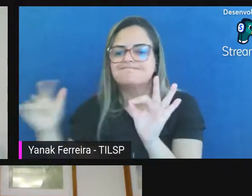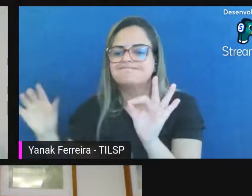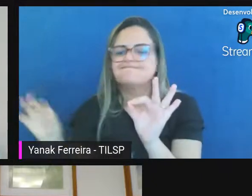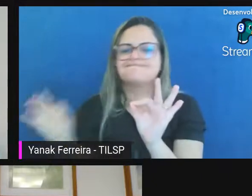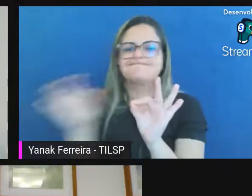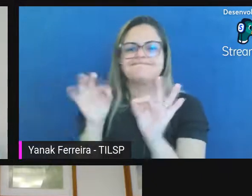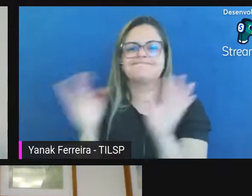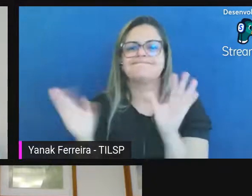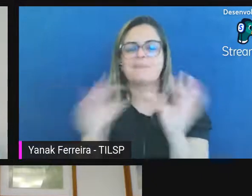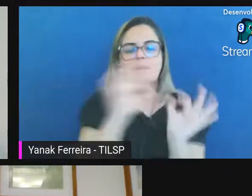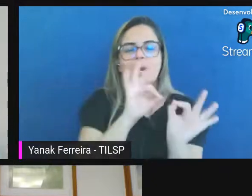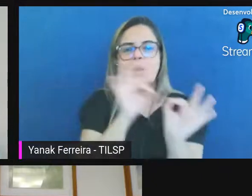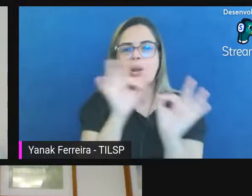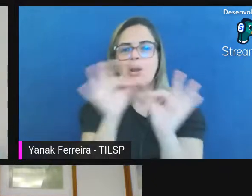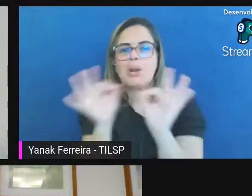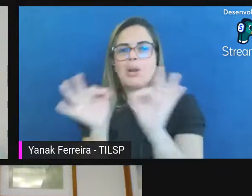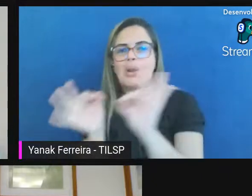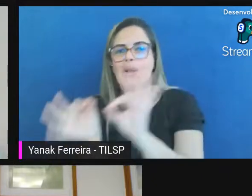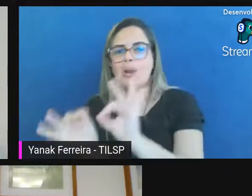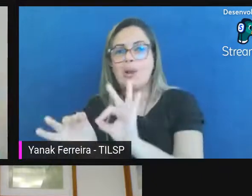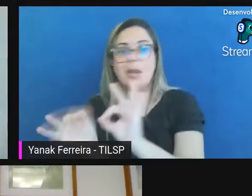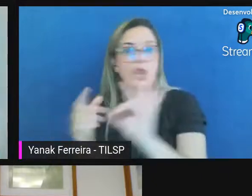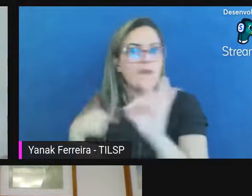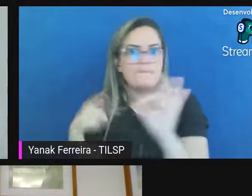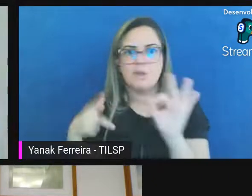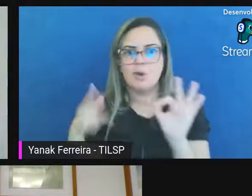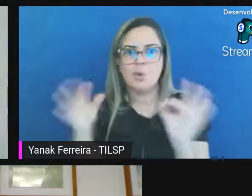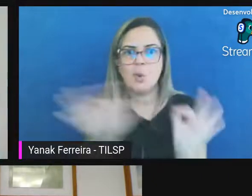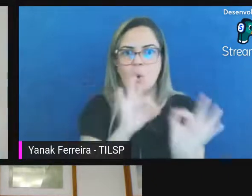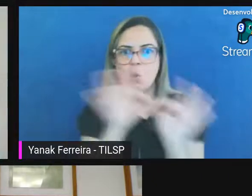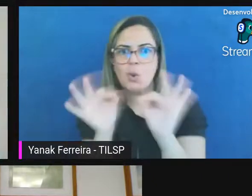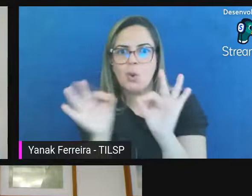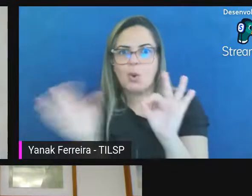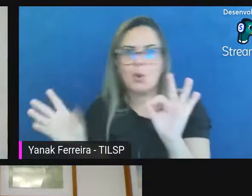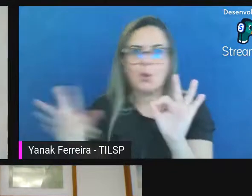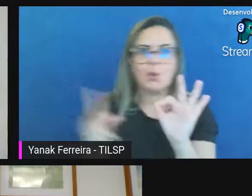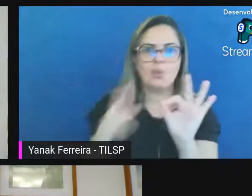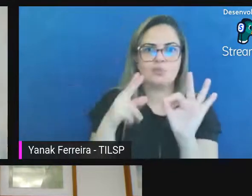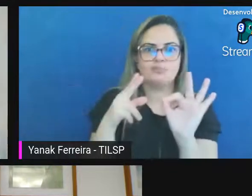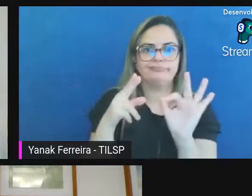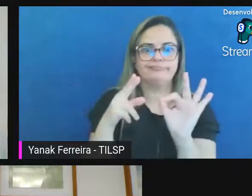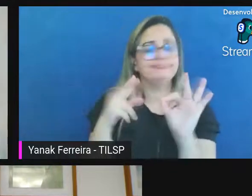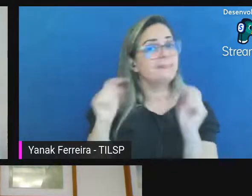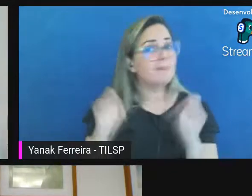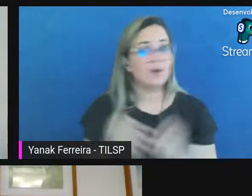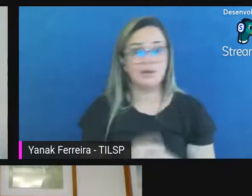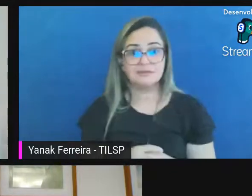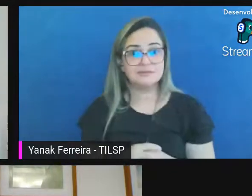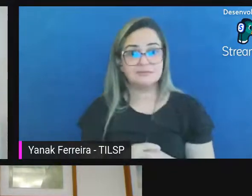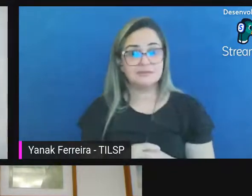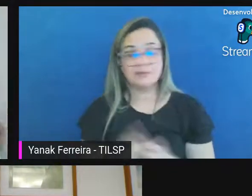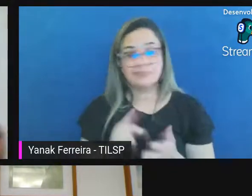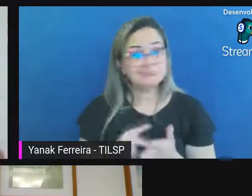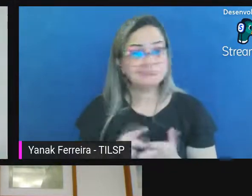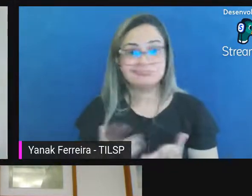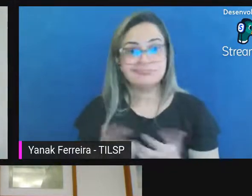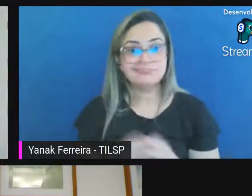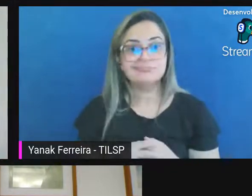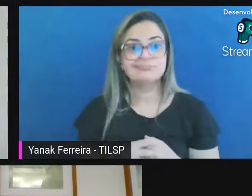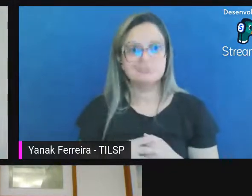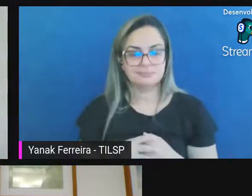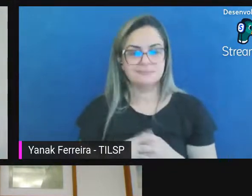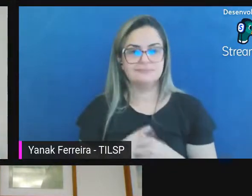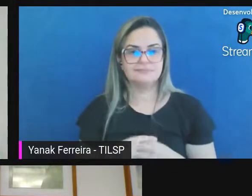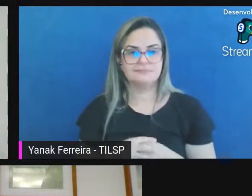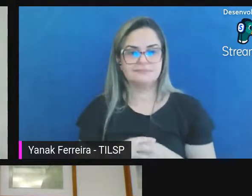é que é meu afeto e devolver esse documento para a cadeia de custódia como autêntico mas não é mais